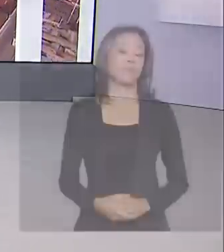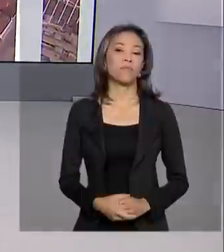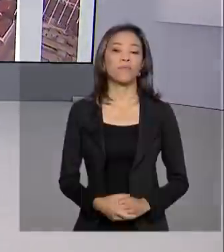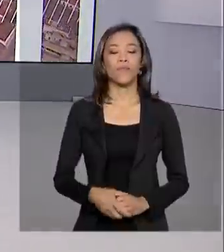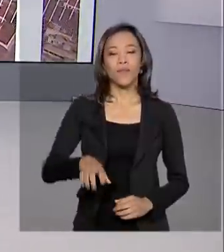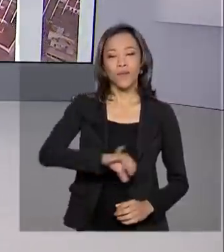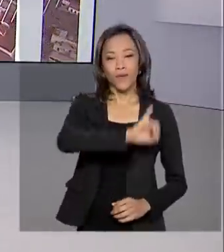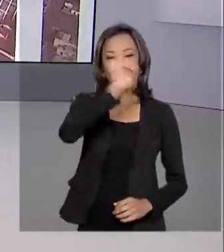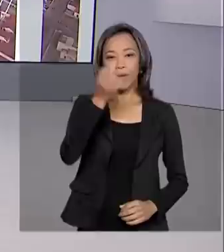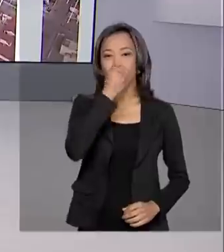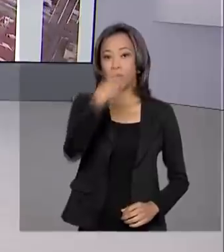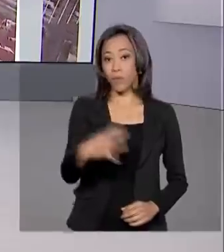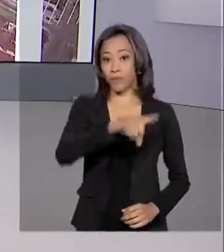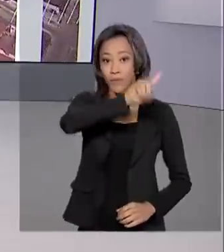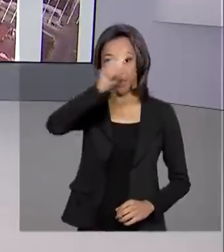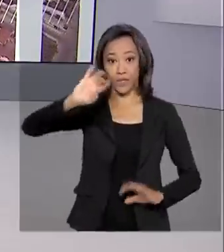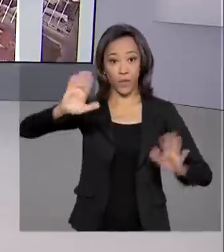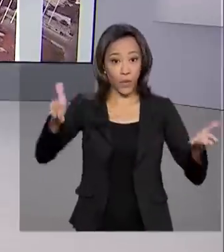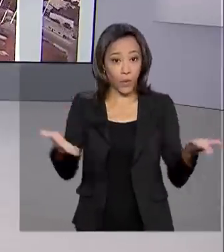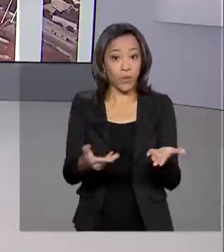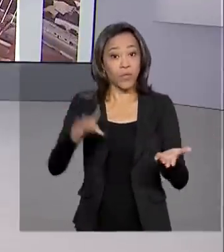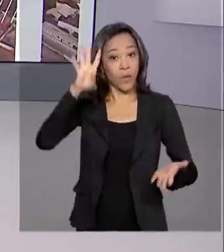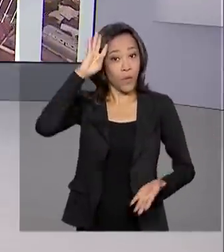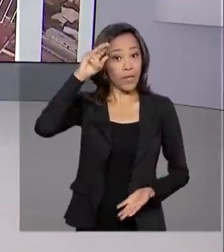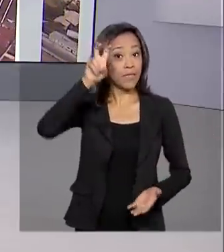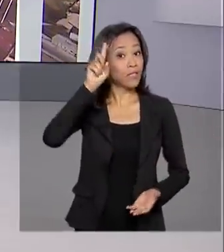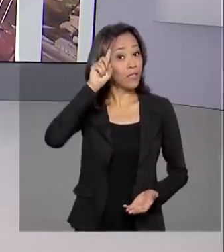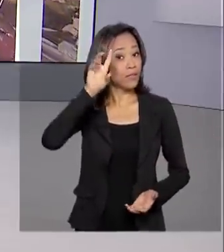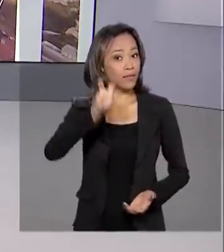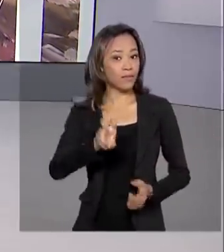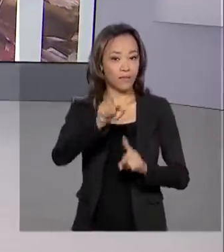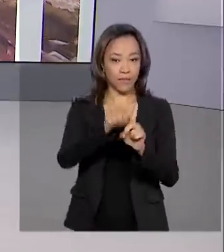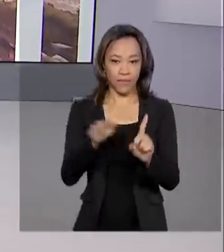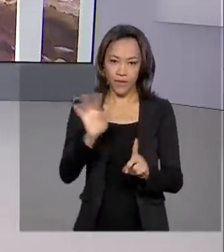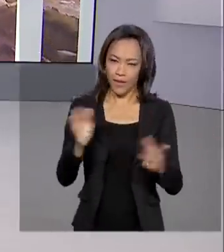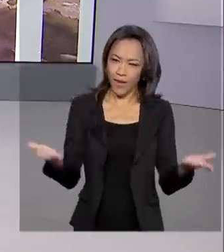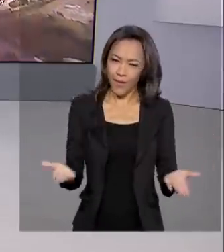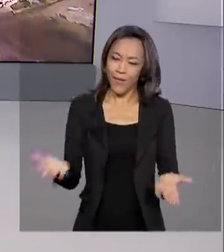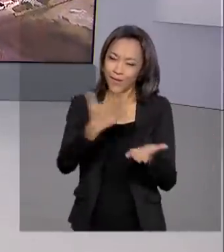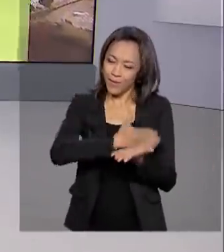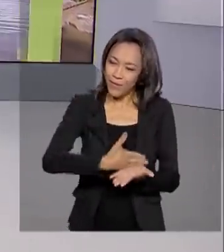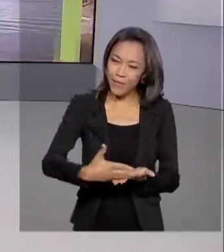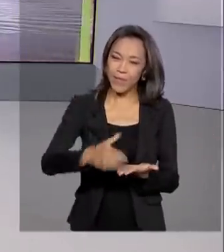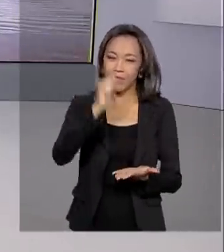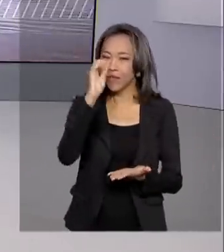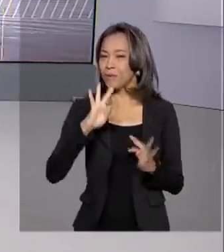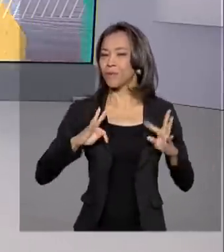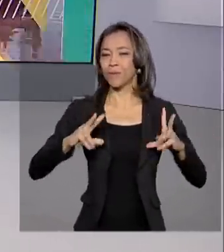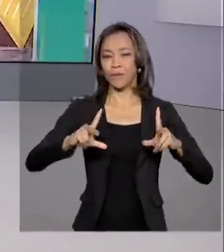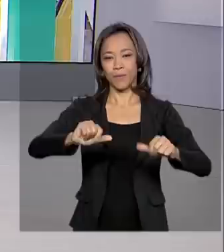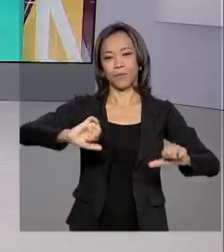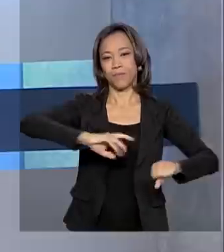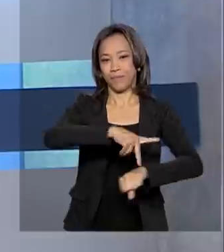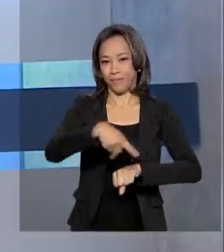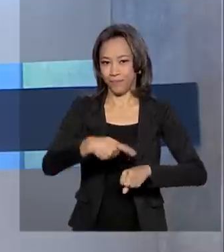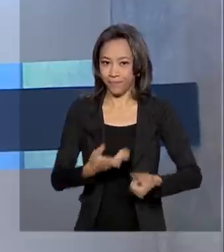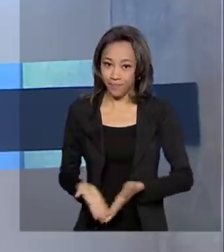Olá, bom dia. Hoje é quarta-feira, 5 de fevereiro. Começa agora o Brasil em dia para todo o país.